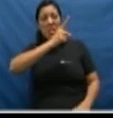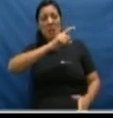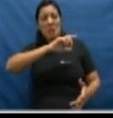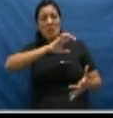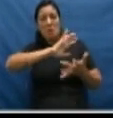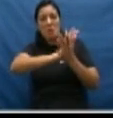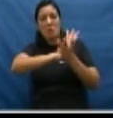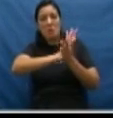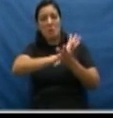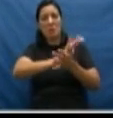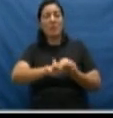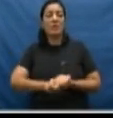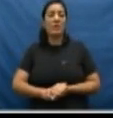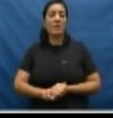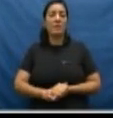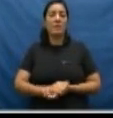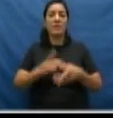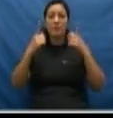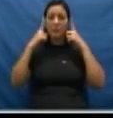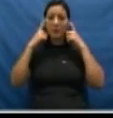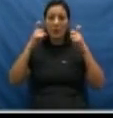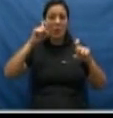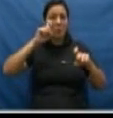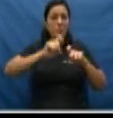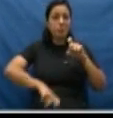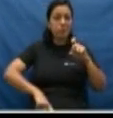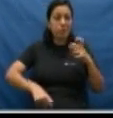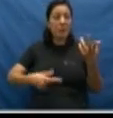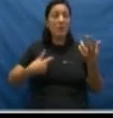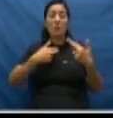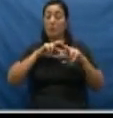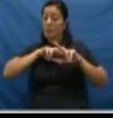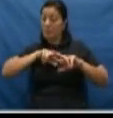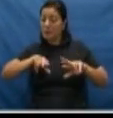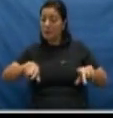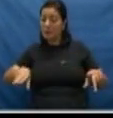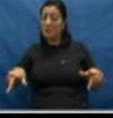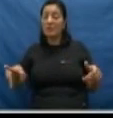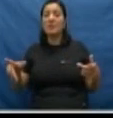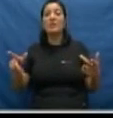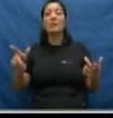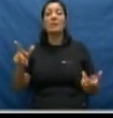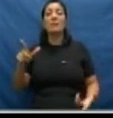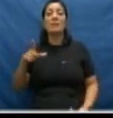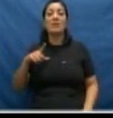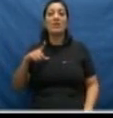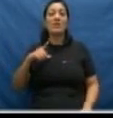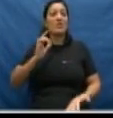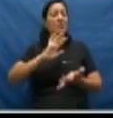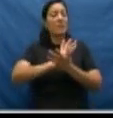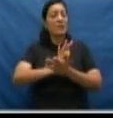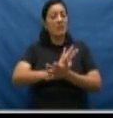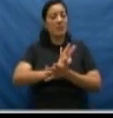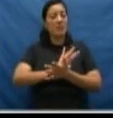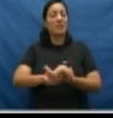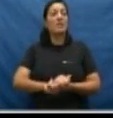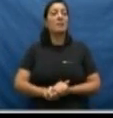constrangimento, a violência sexual, o estupro e outras formas de abuso da mulher,